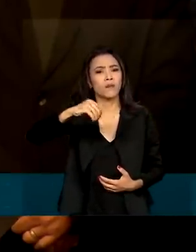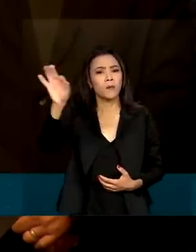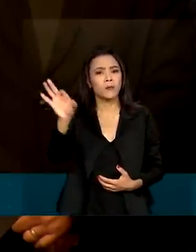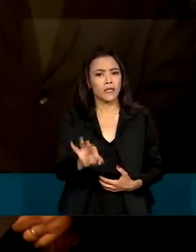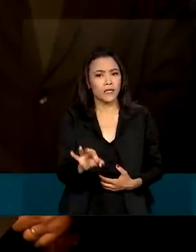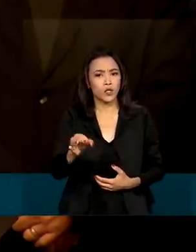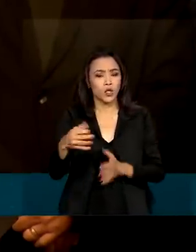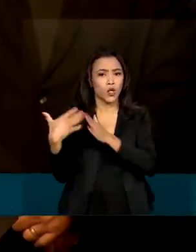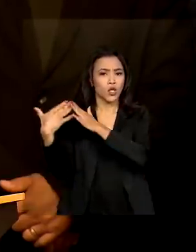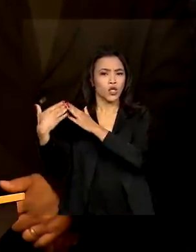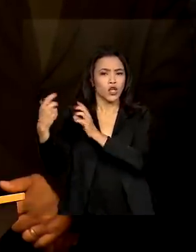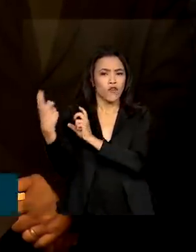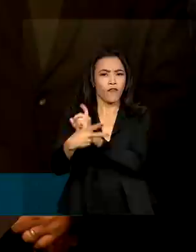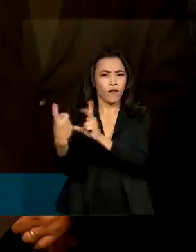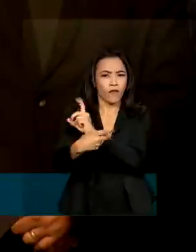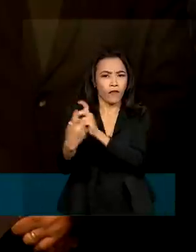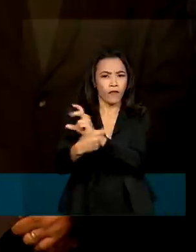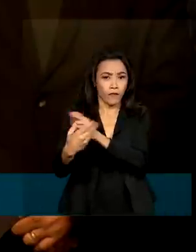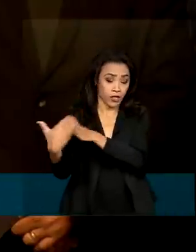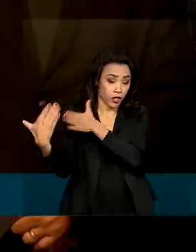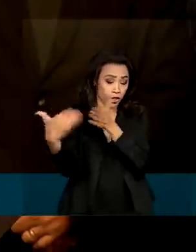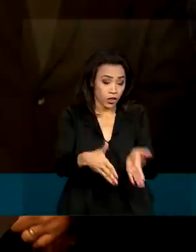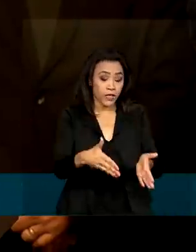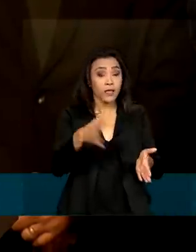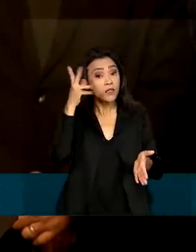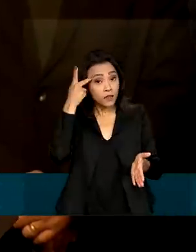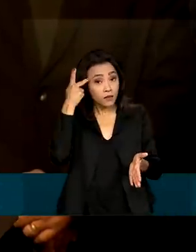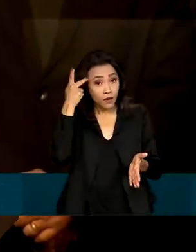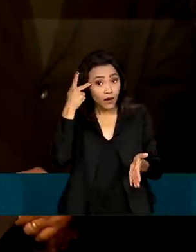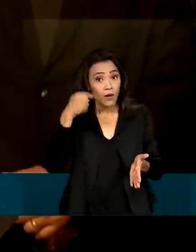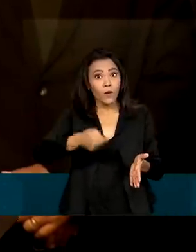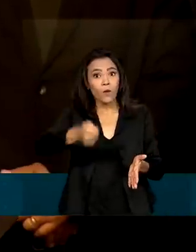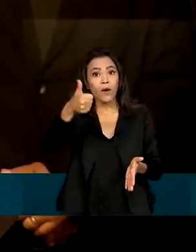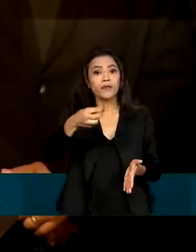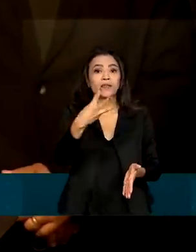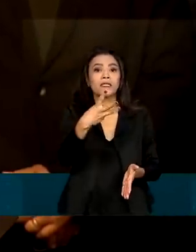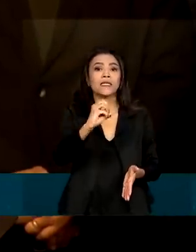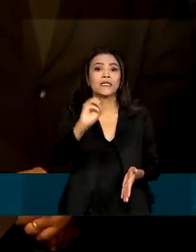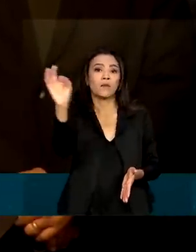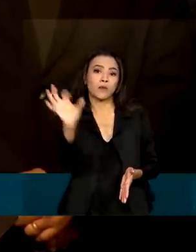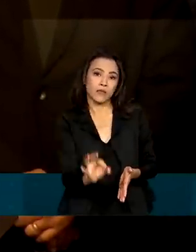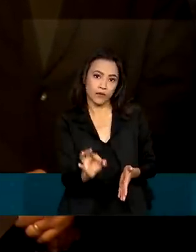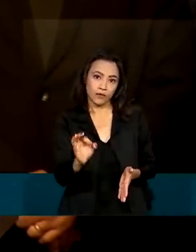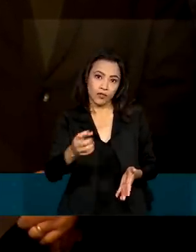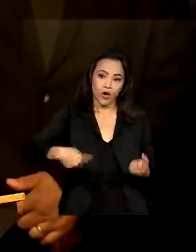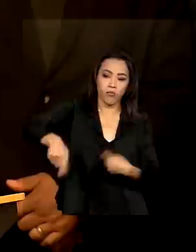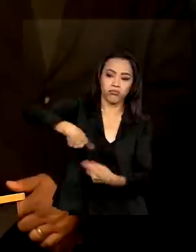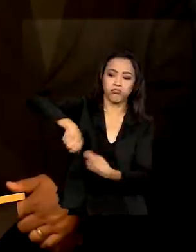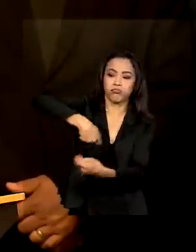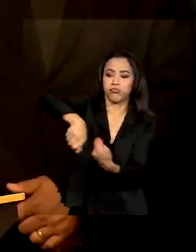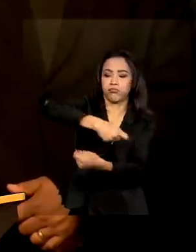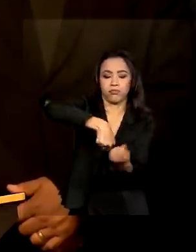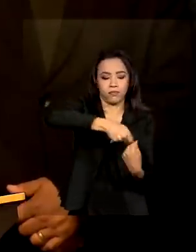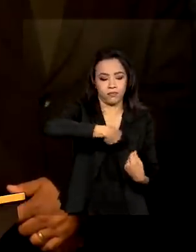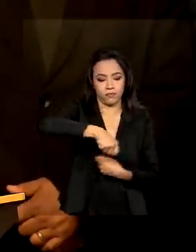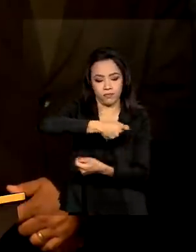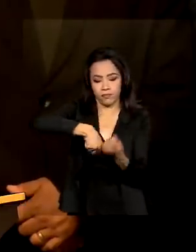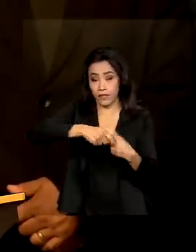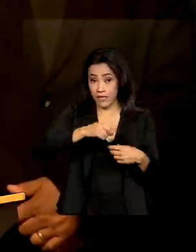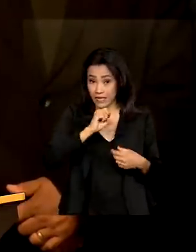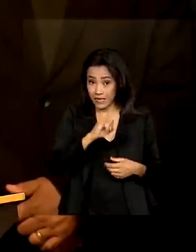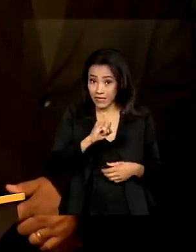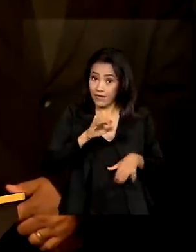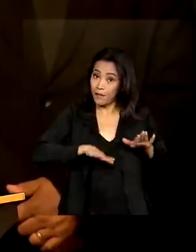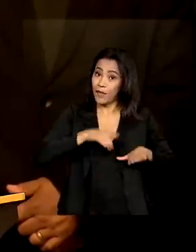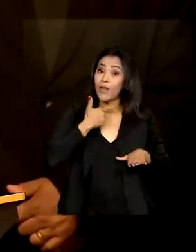chega aqui. Só o de Santos, no estado de São Paulo, responde a quase 30% dessa movimentação. Se depender da nossa vontade,